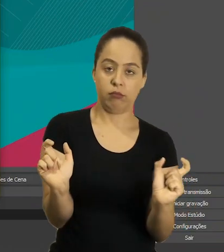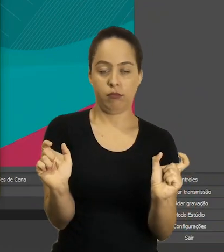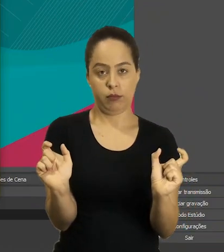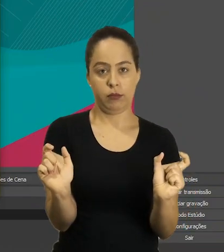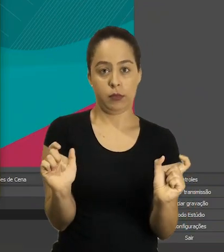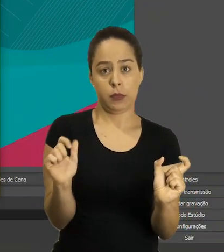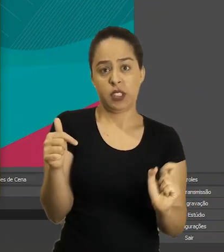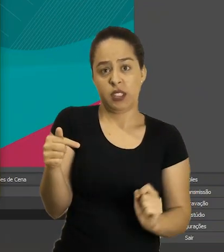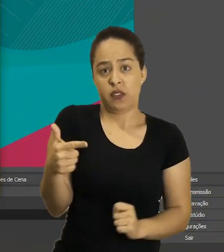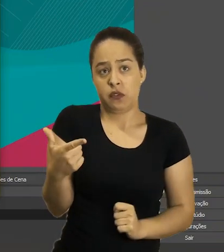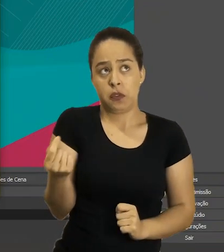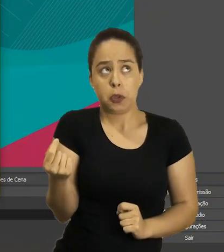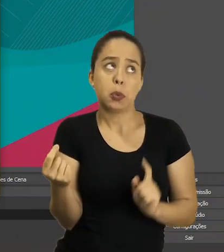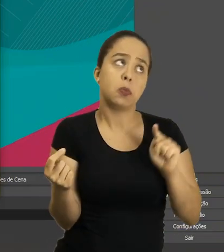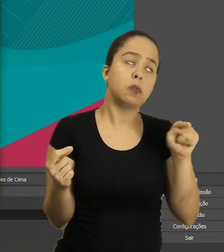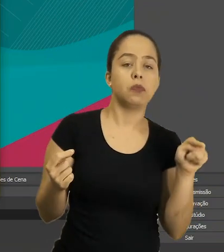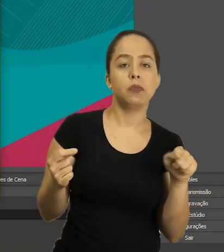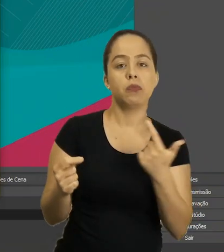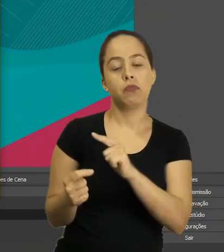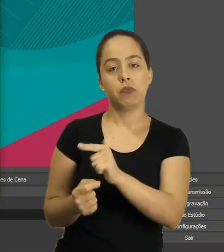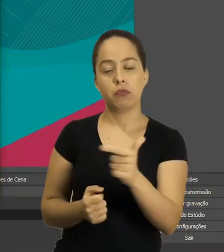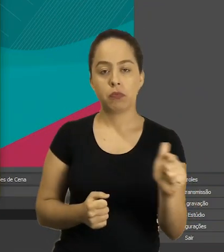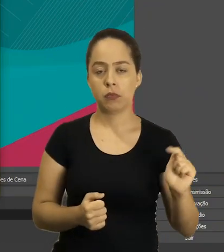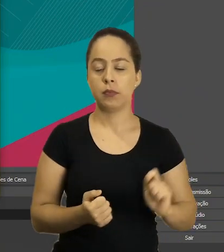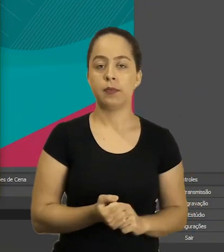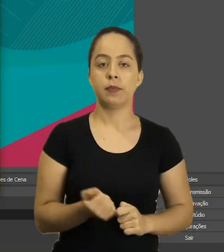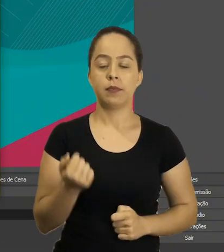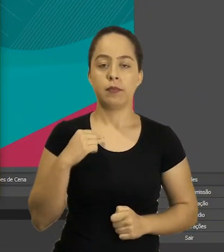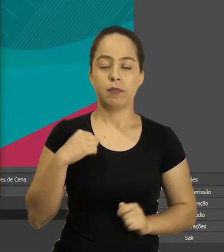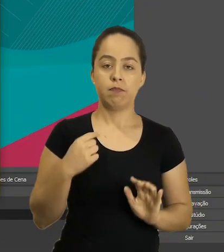1280 por 720 e etc.